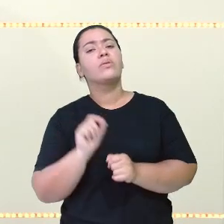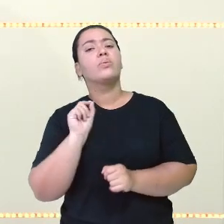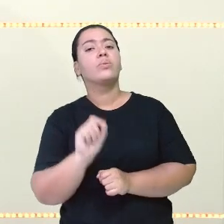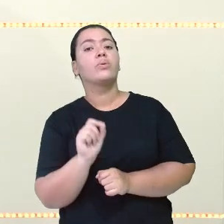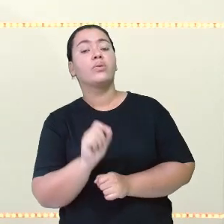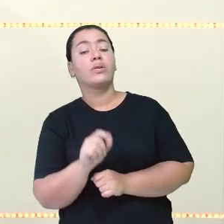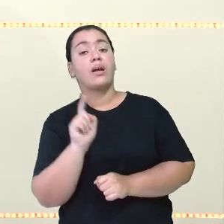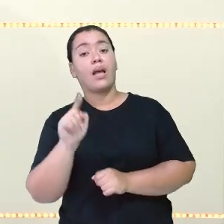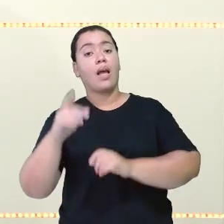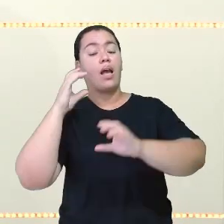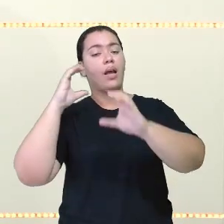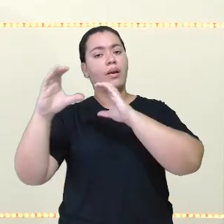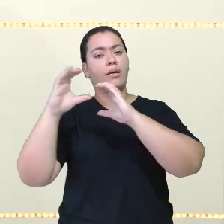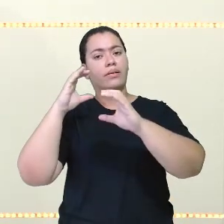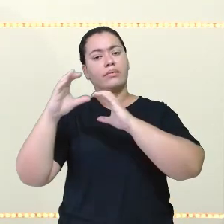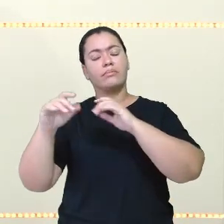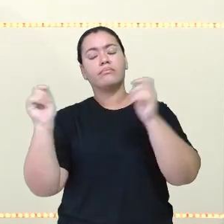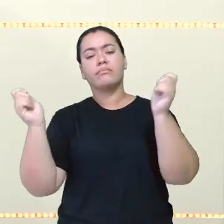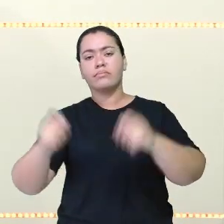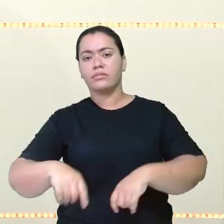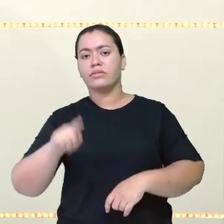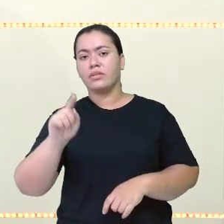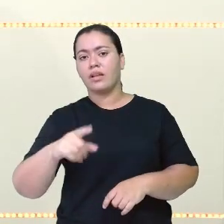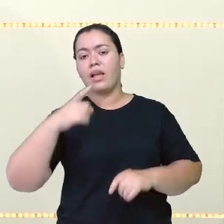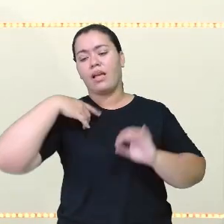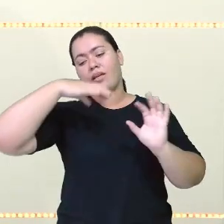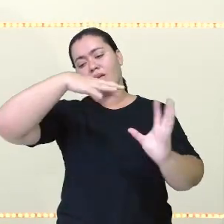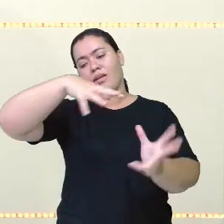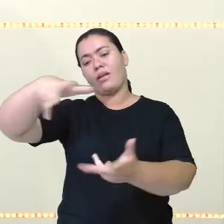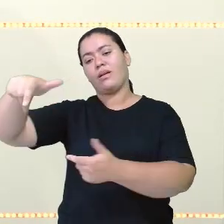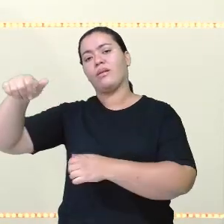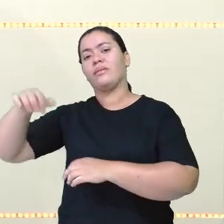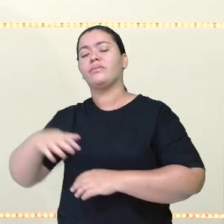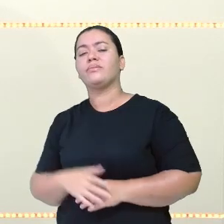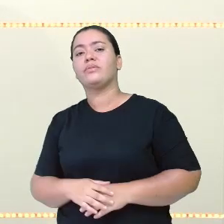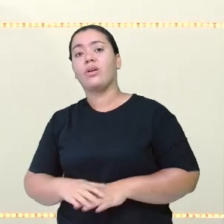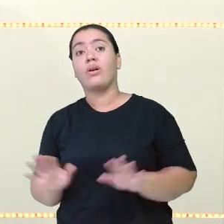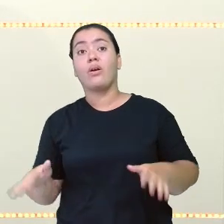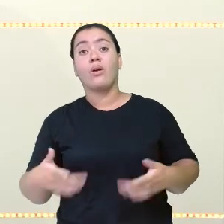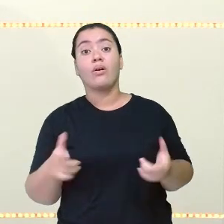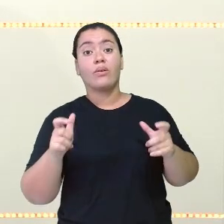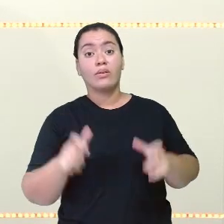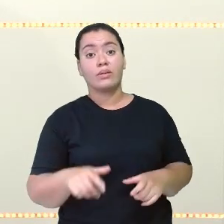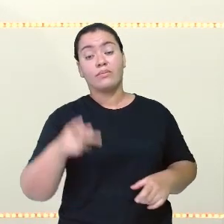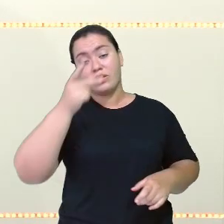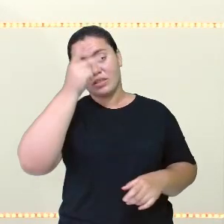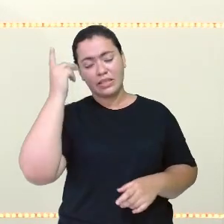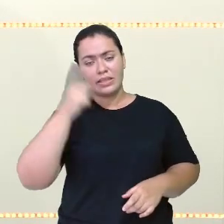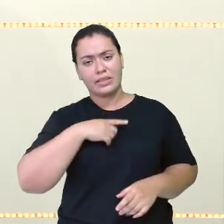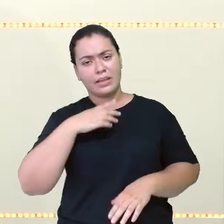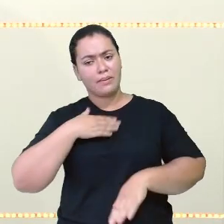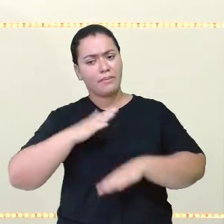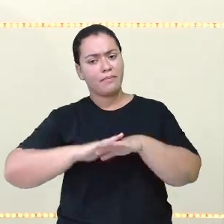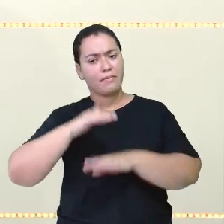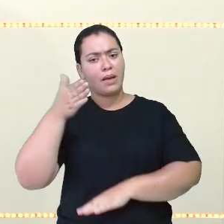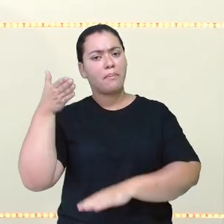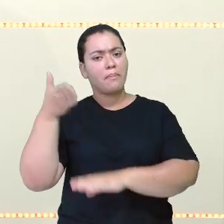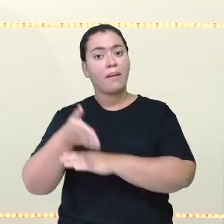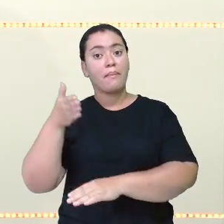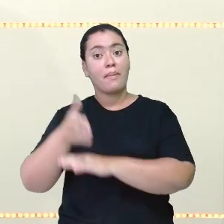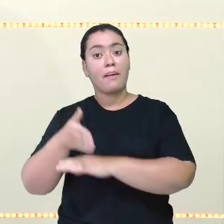essa comunicação se tornasse mais globalizada. E onde as pessoas têm mais acesso e mais